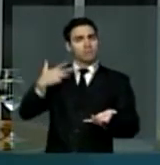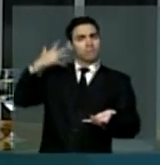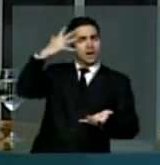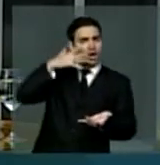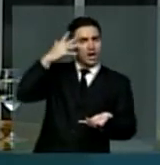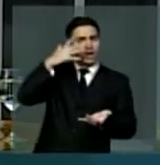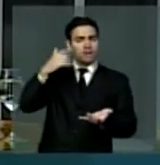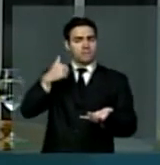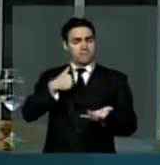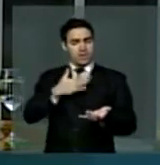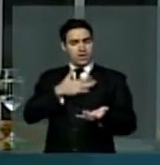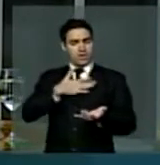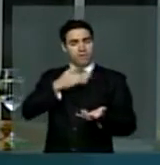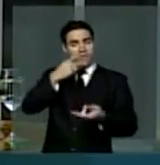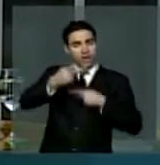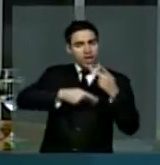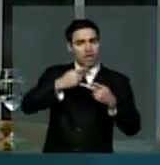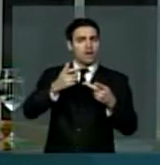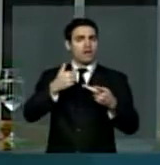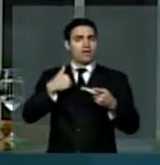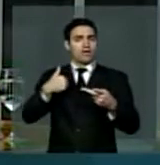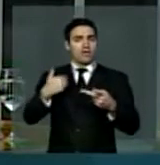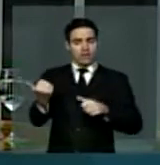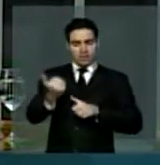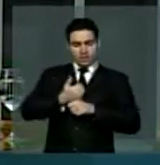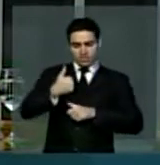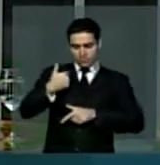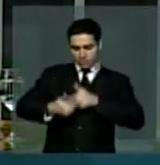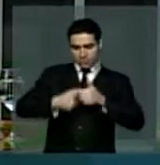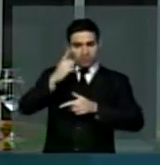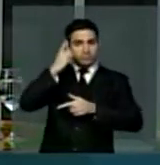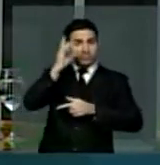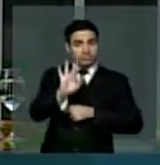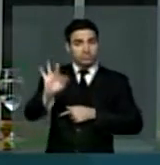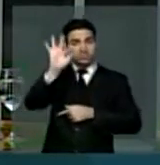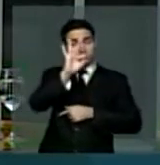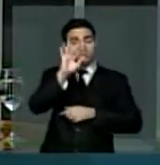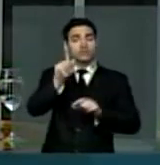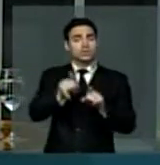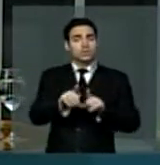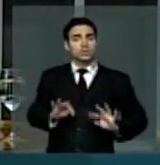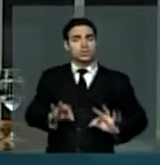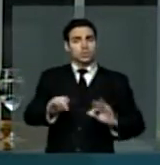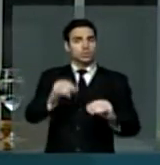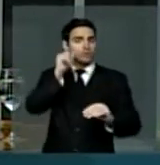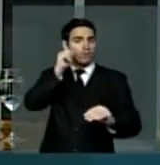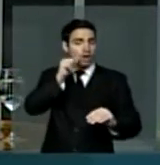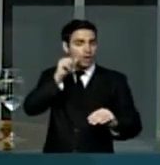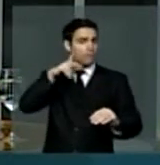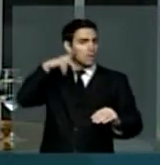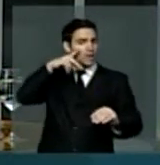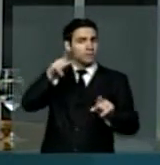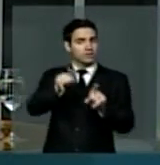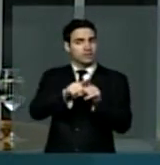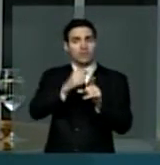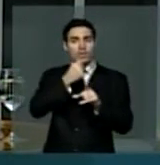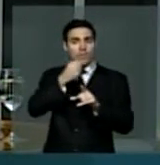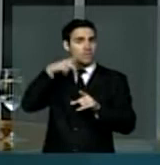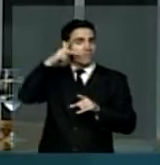com a minha palavra, com o mandato, com o mandato que as paraibanas e os paraibanos me deram.